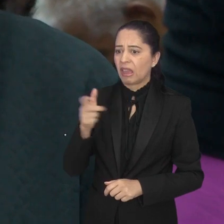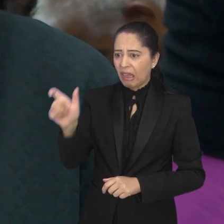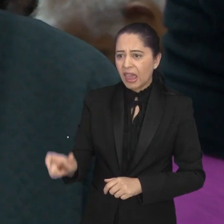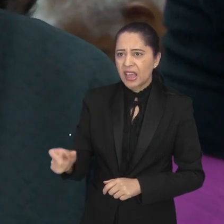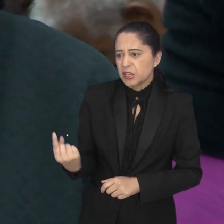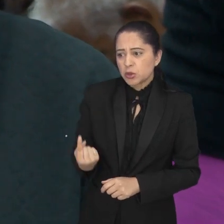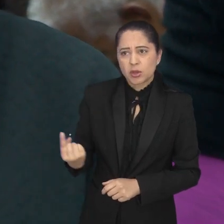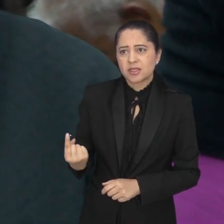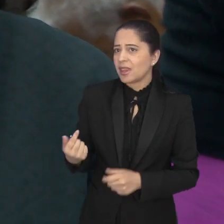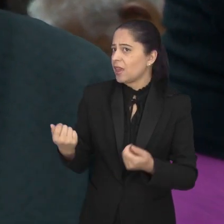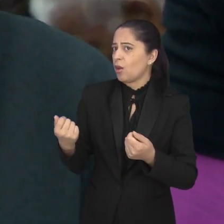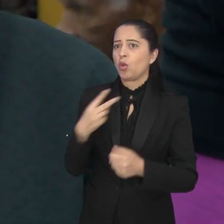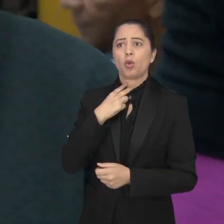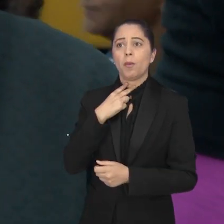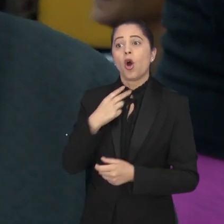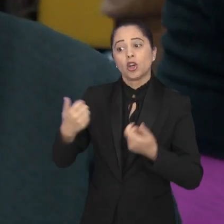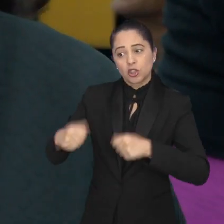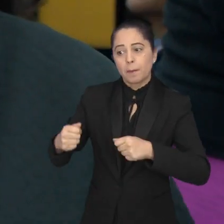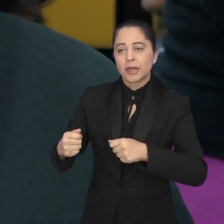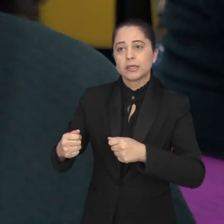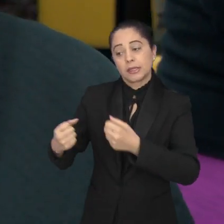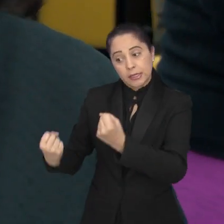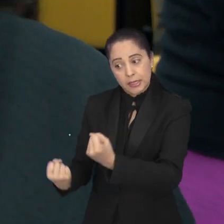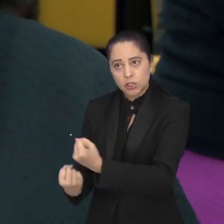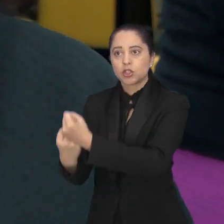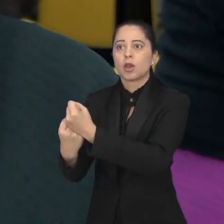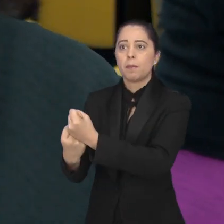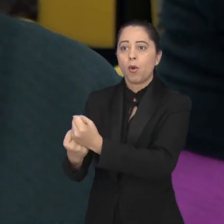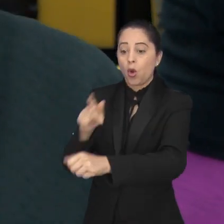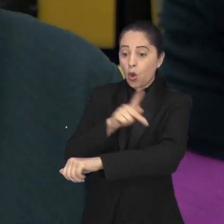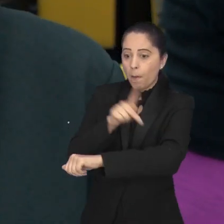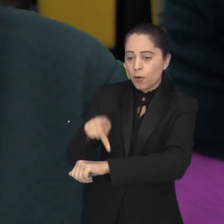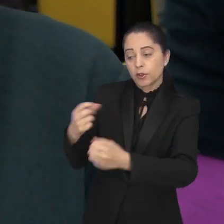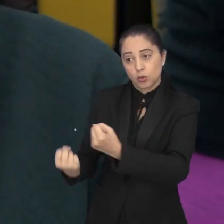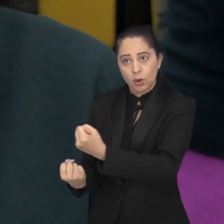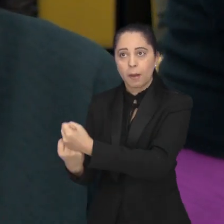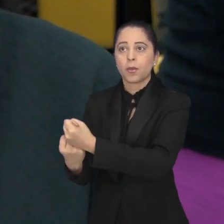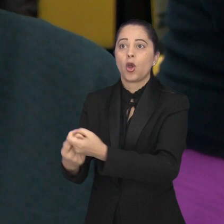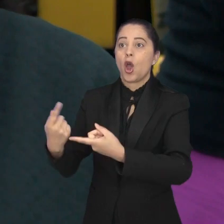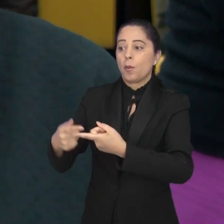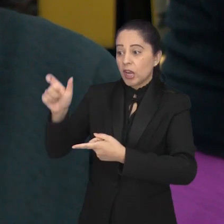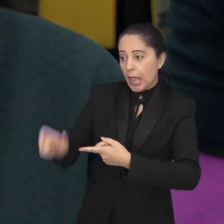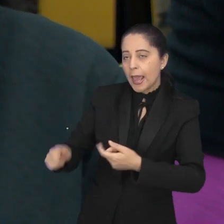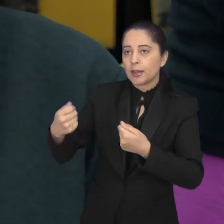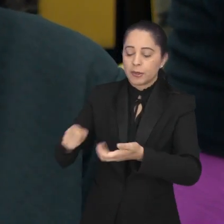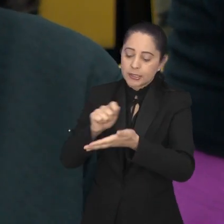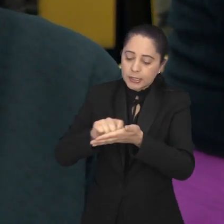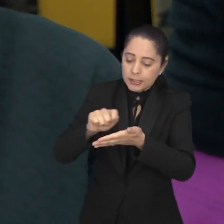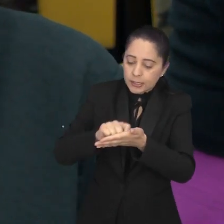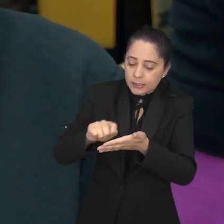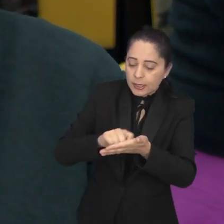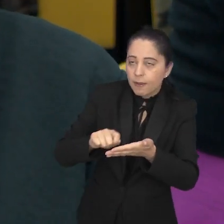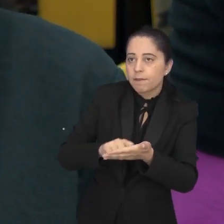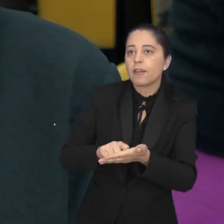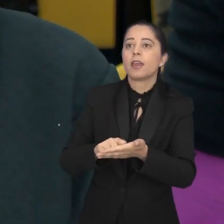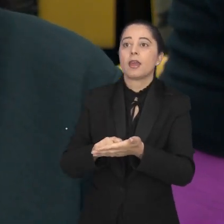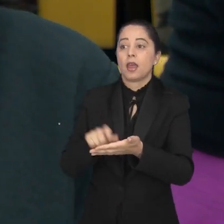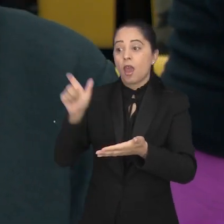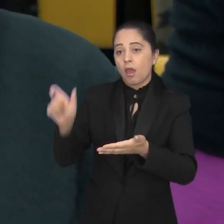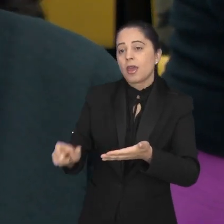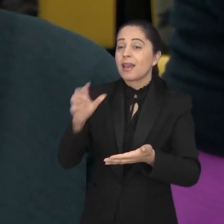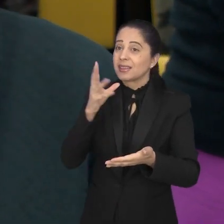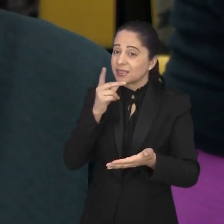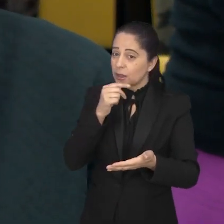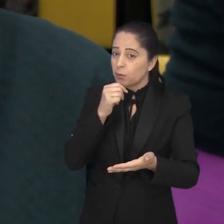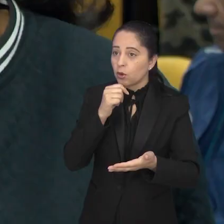porque o ritmo dele é diferente de outros adolescentes. Não igual, porque ele tem que escrever, o professor apaga, tem um